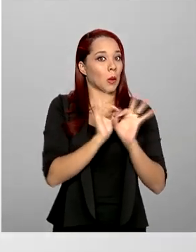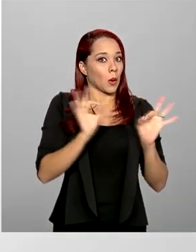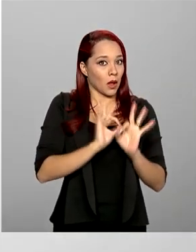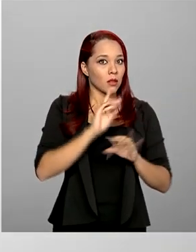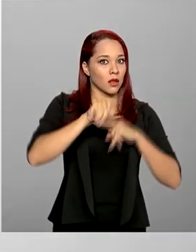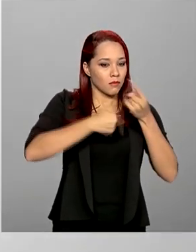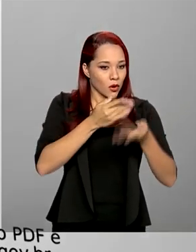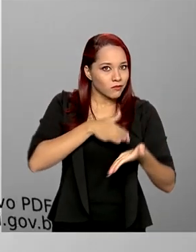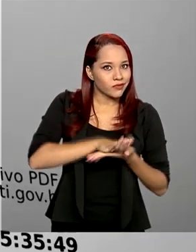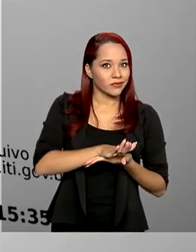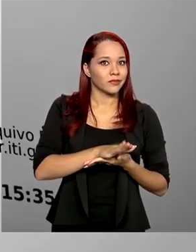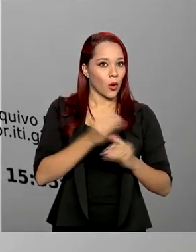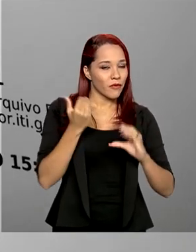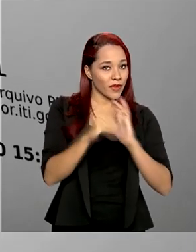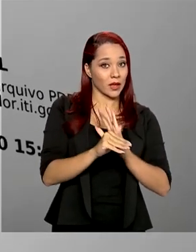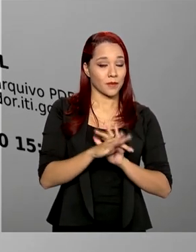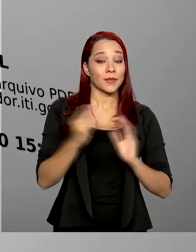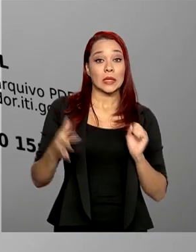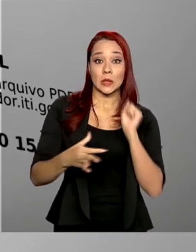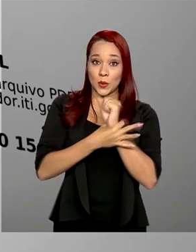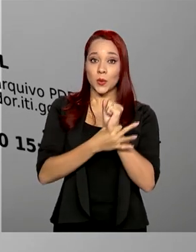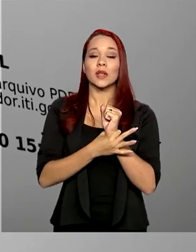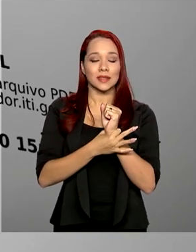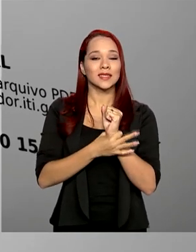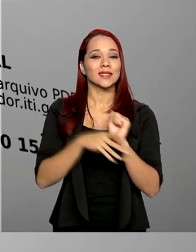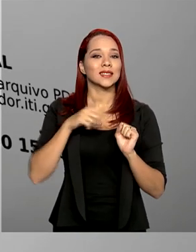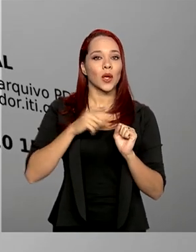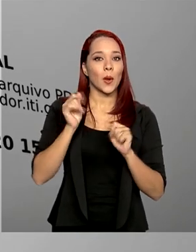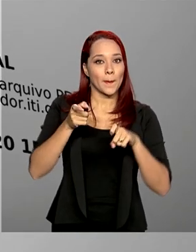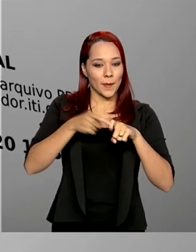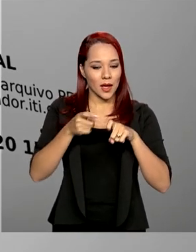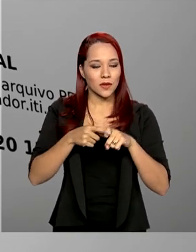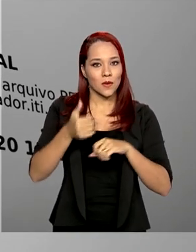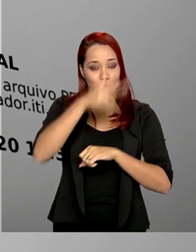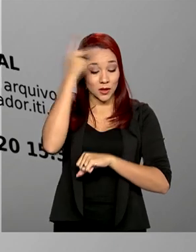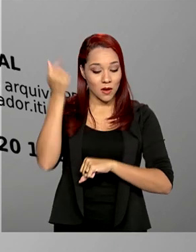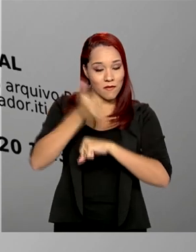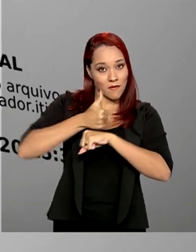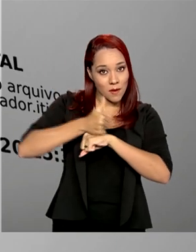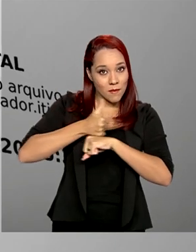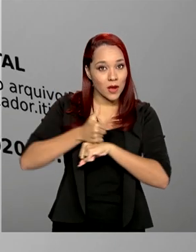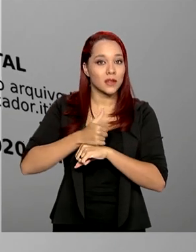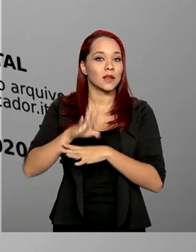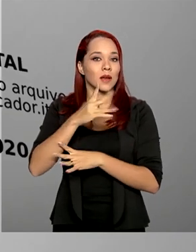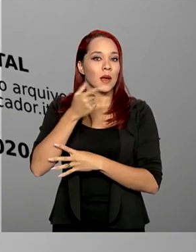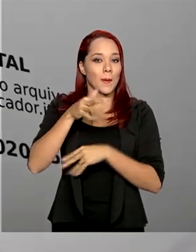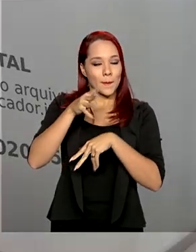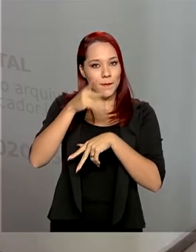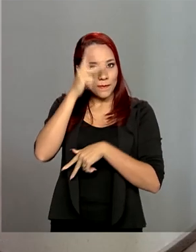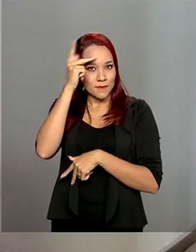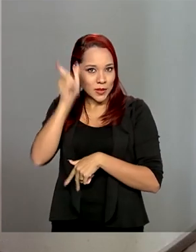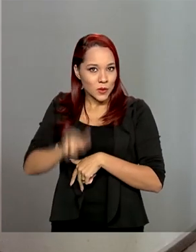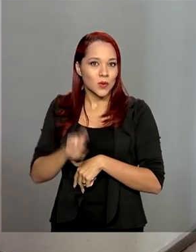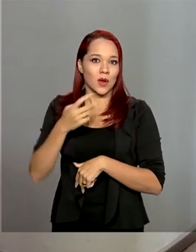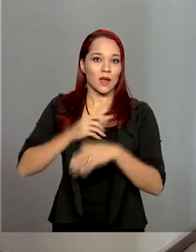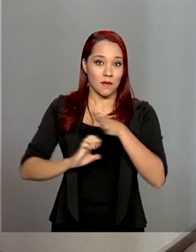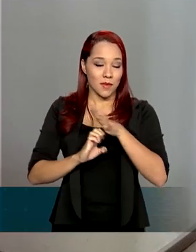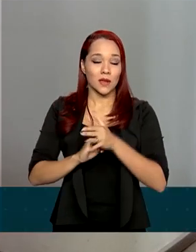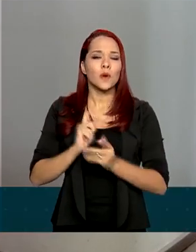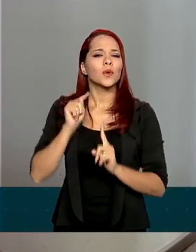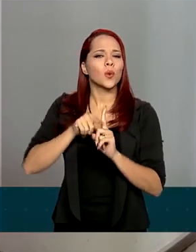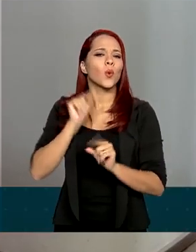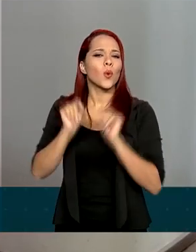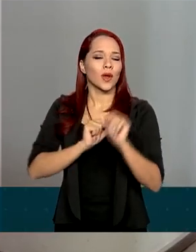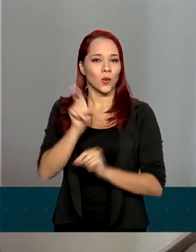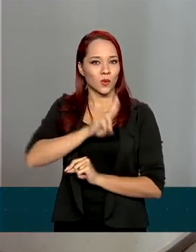emitida. Funções de segurança que dão garantia a médicos, farmacêuticos, pacientes e empresas. O objetivo é